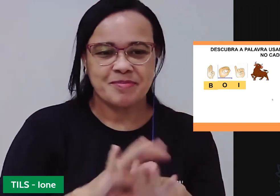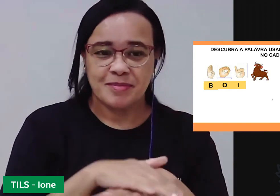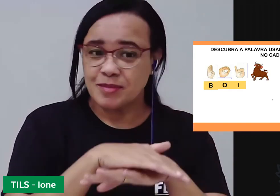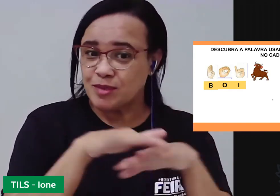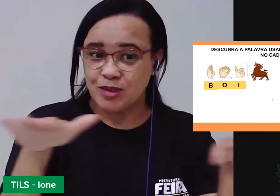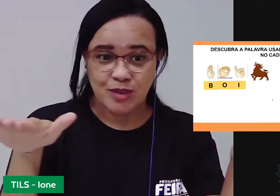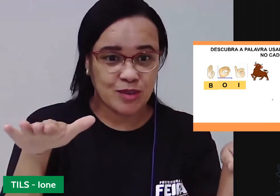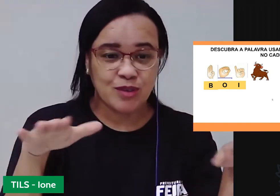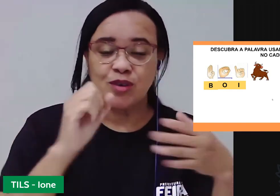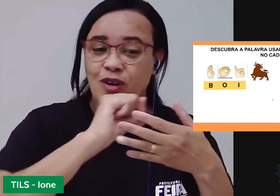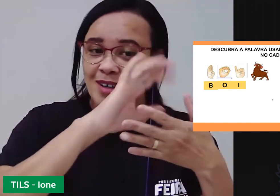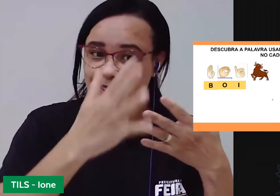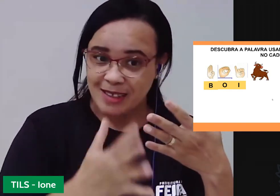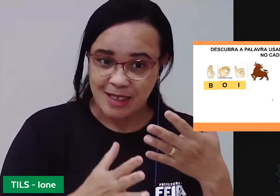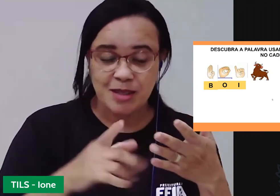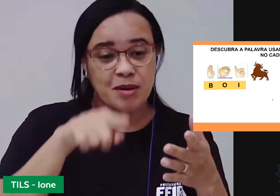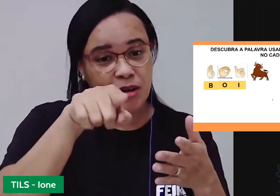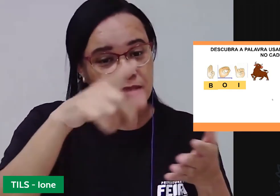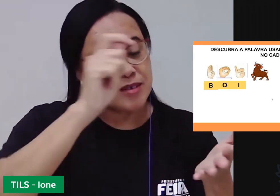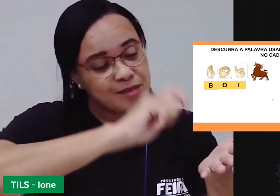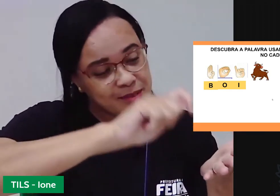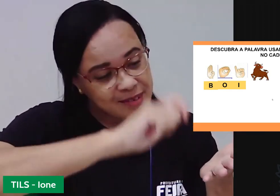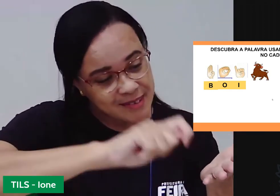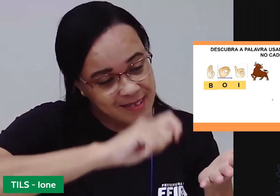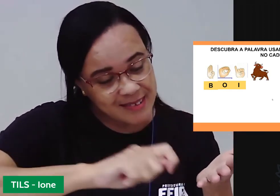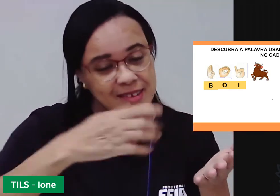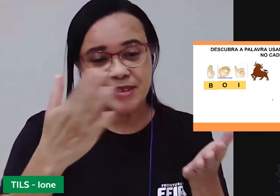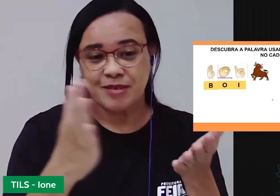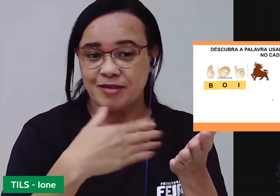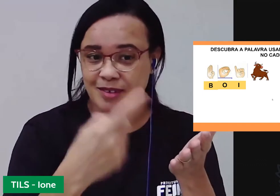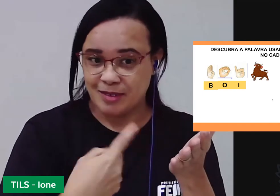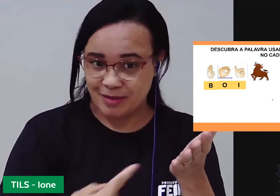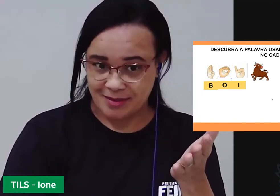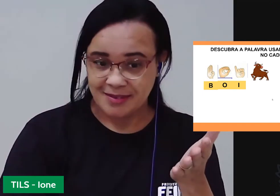representação em libras e você vai escrever aí no seu caderno, tá?